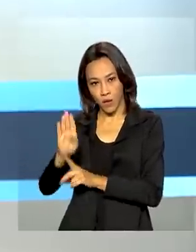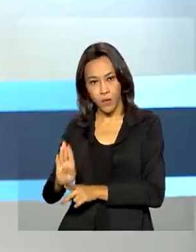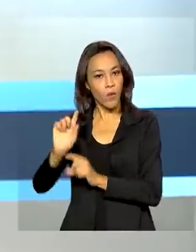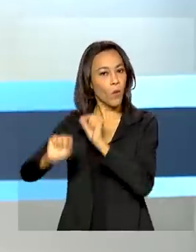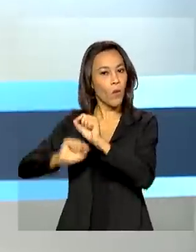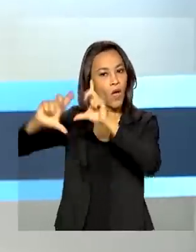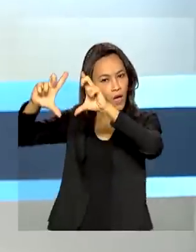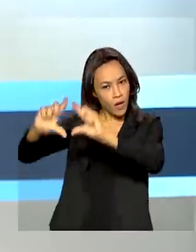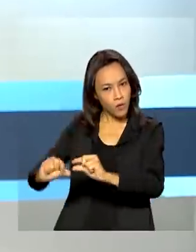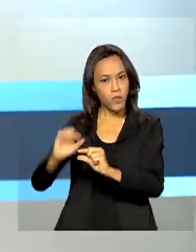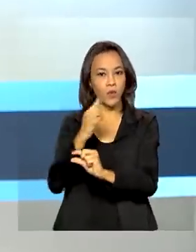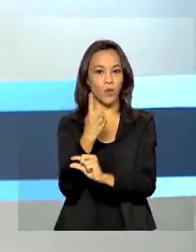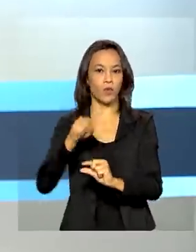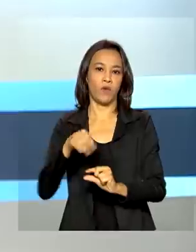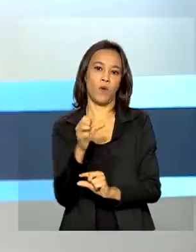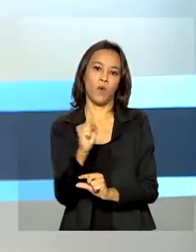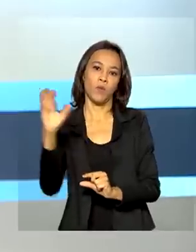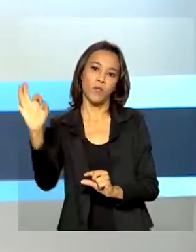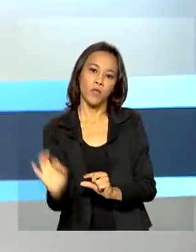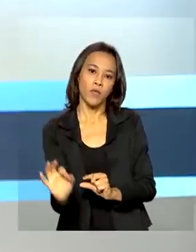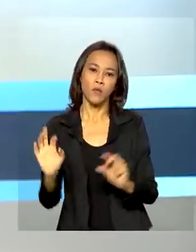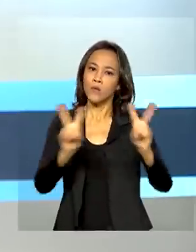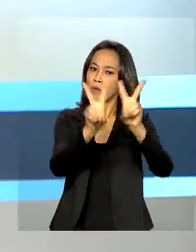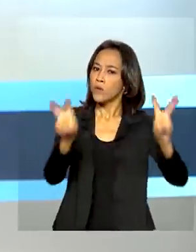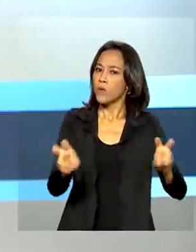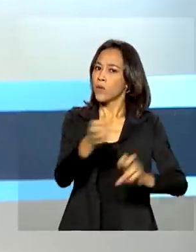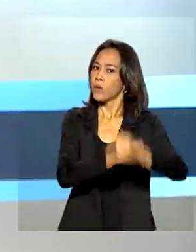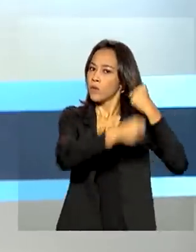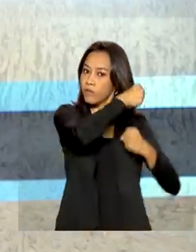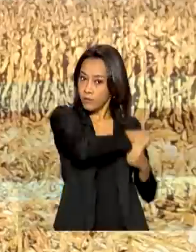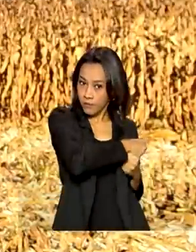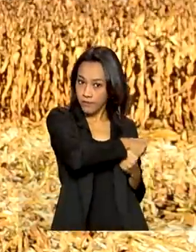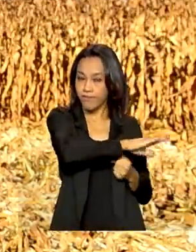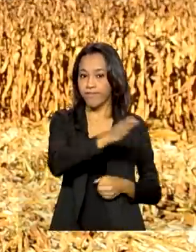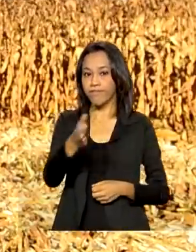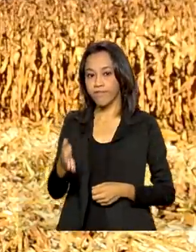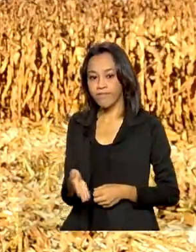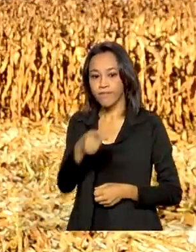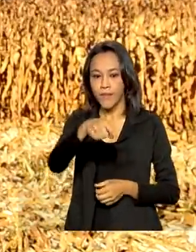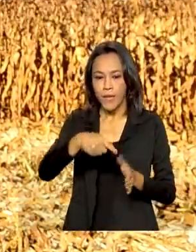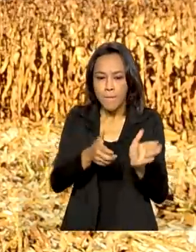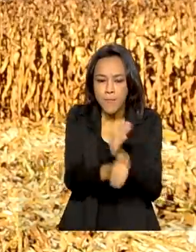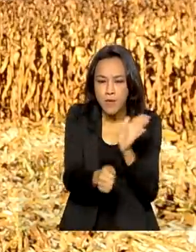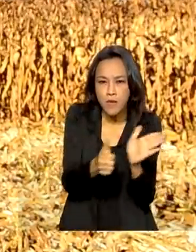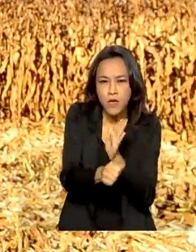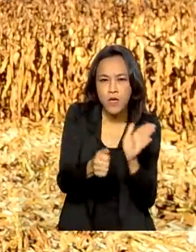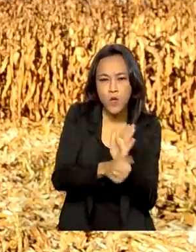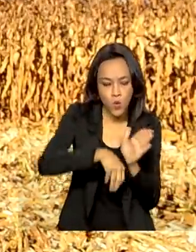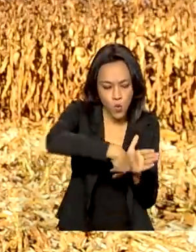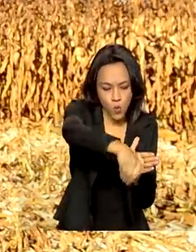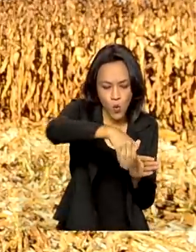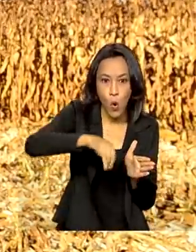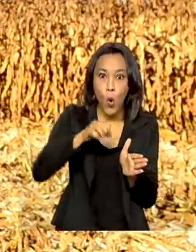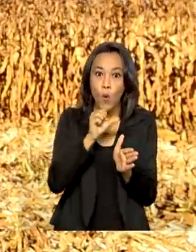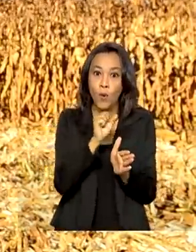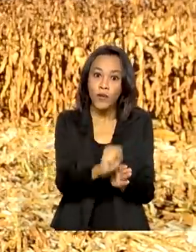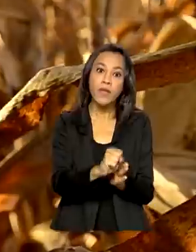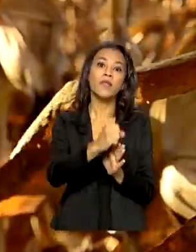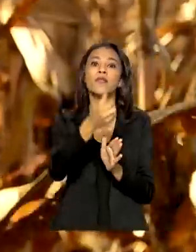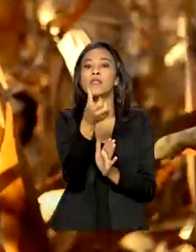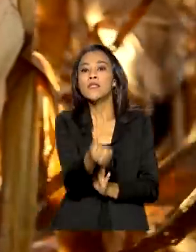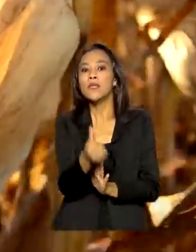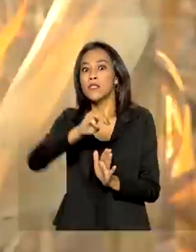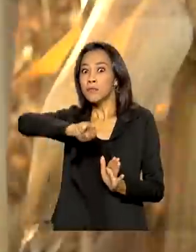redução de 1,8% em relação à safra passada. A produção de milho é de quase 86 milhões de